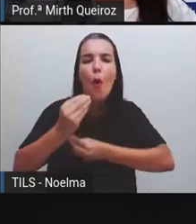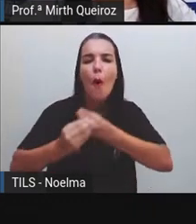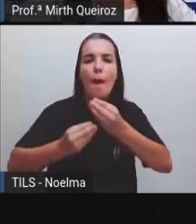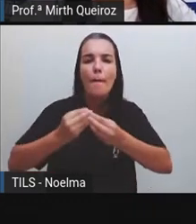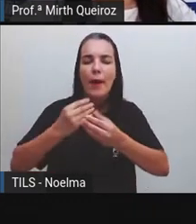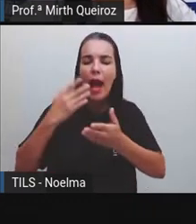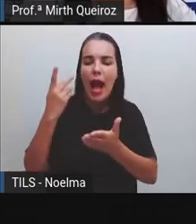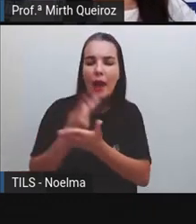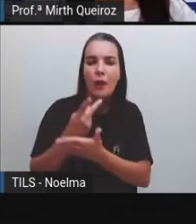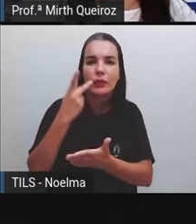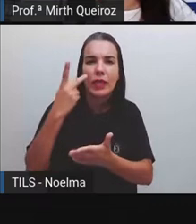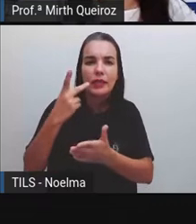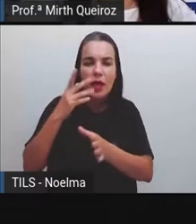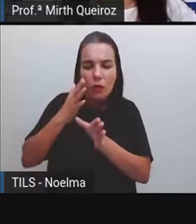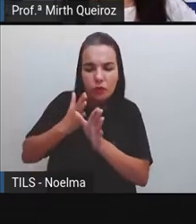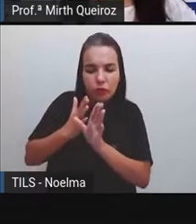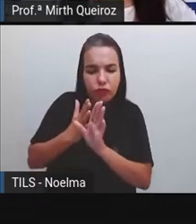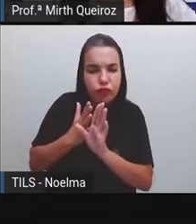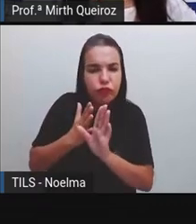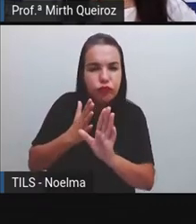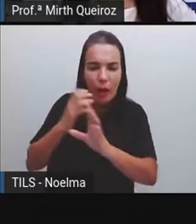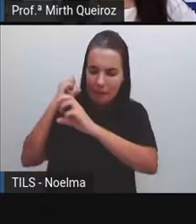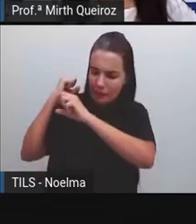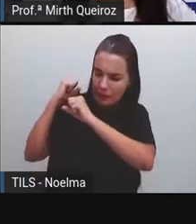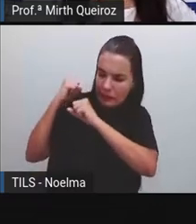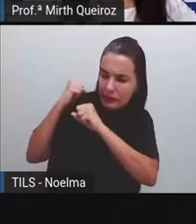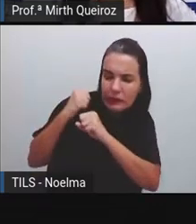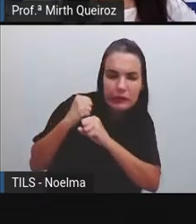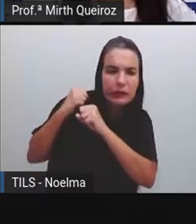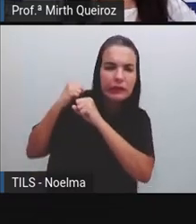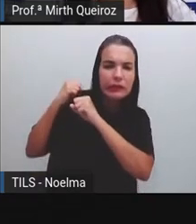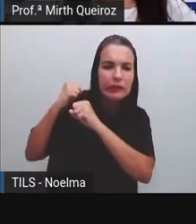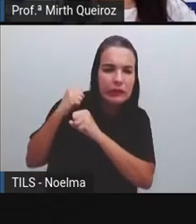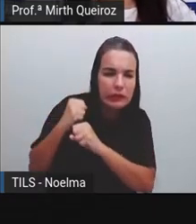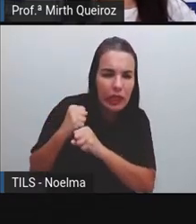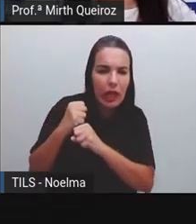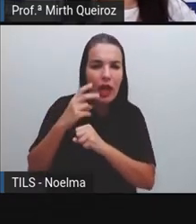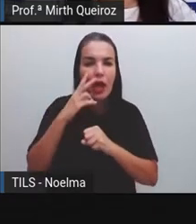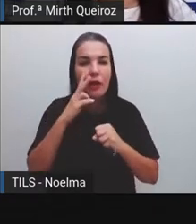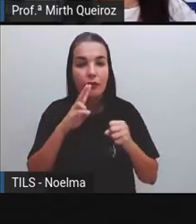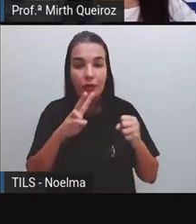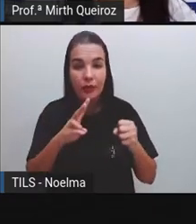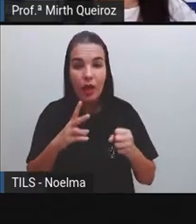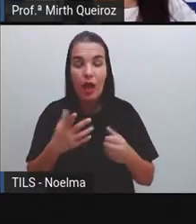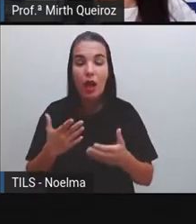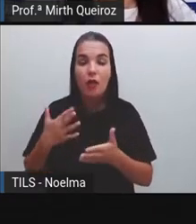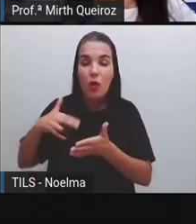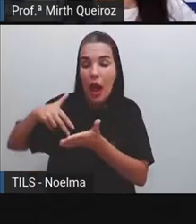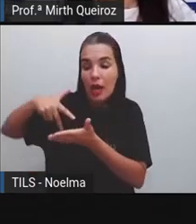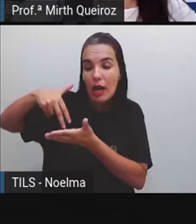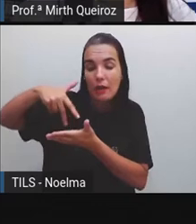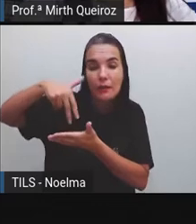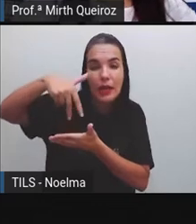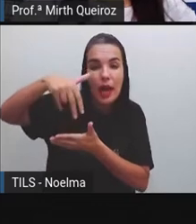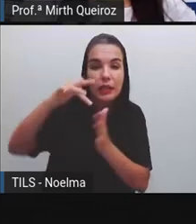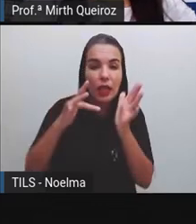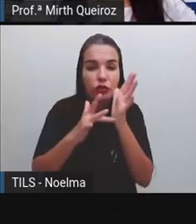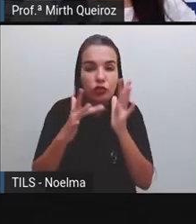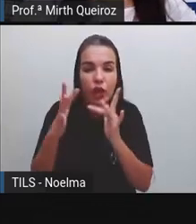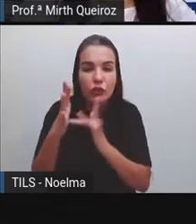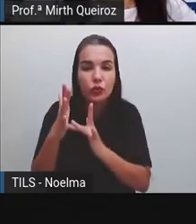de imagens espalhadas aí pela igreja, né? Onde a gente pode observar a trajetória do